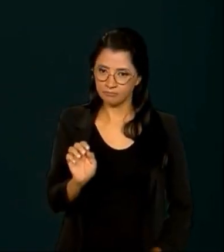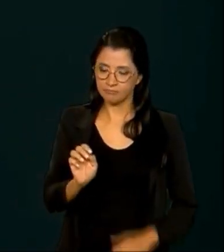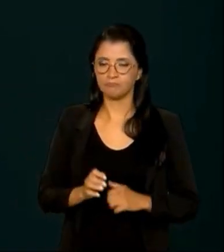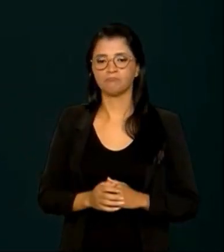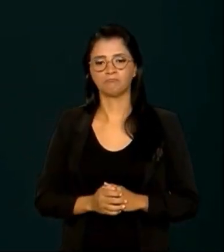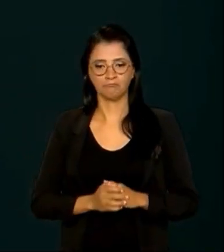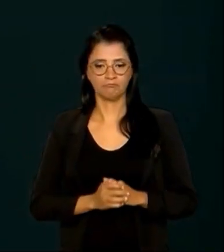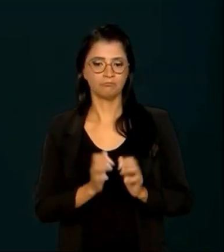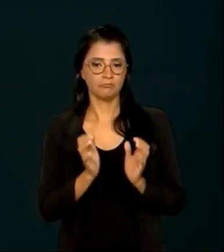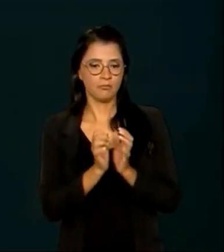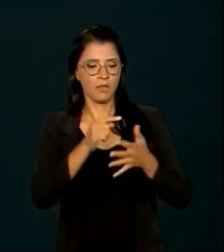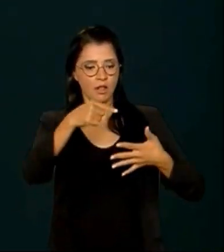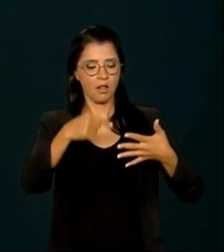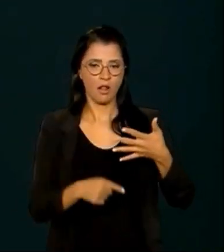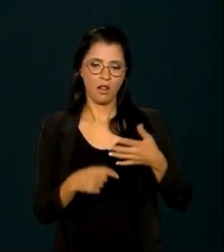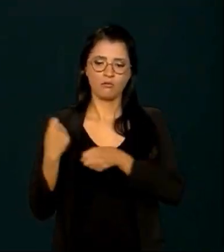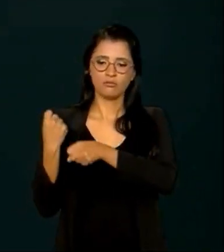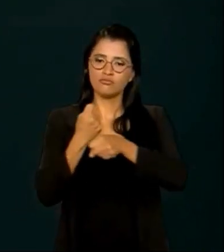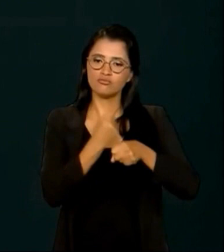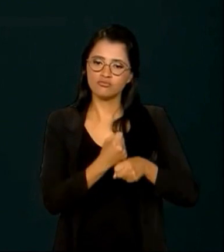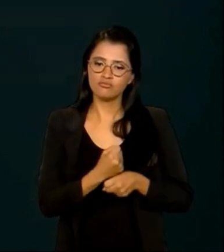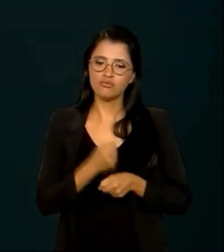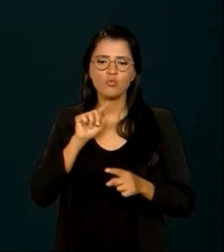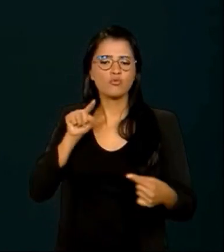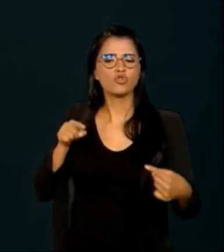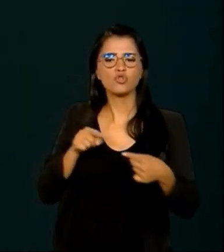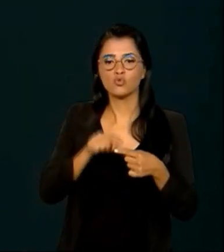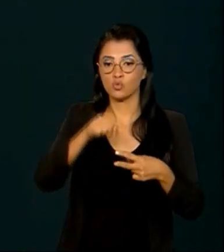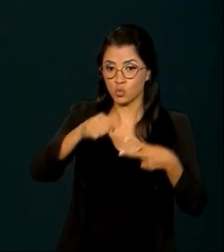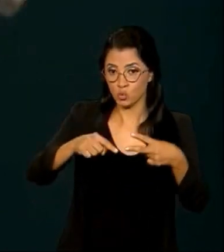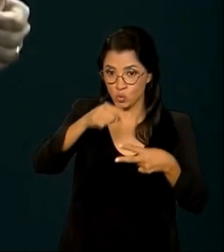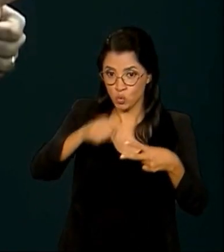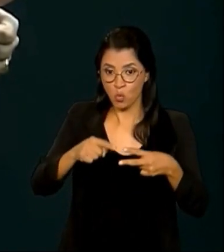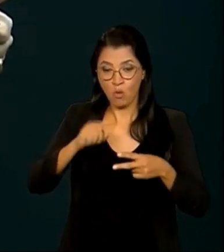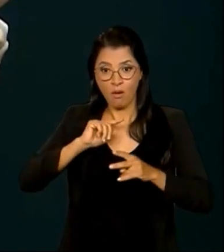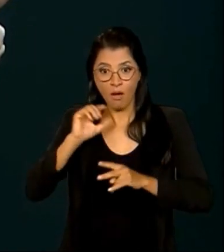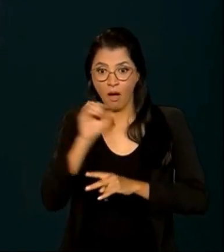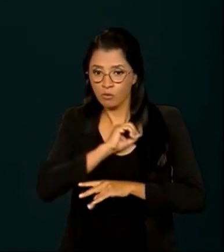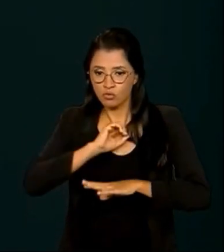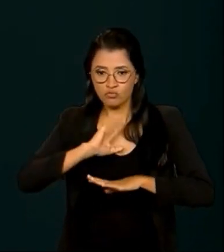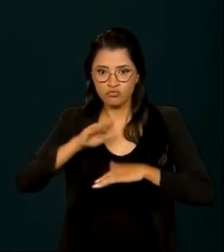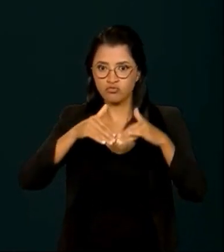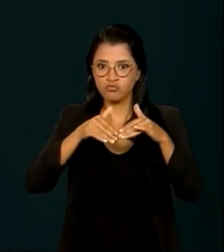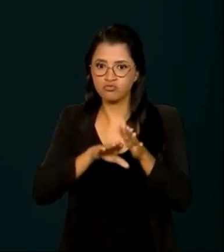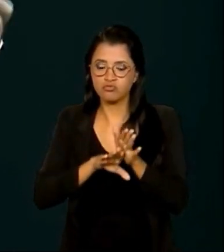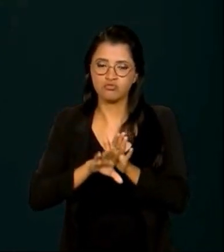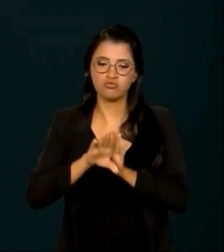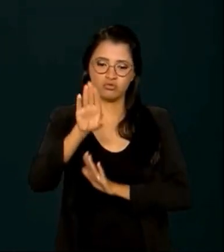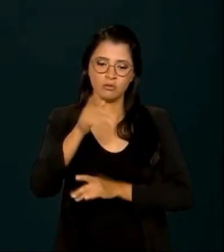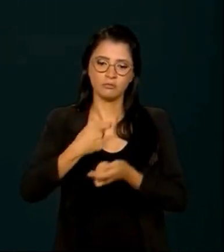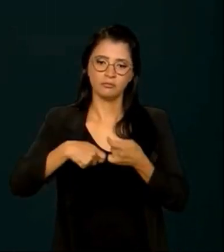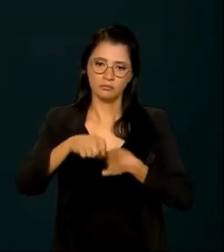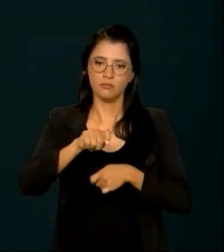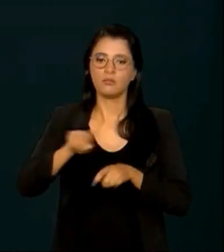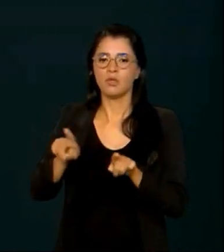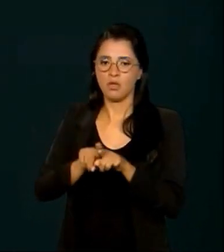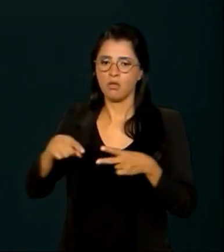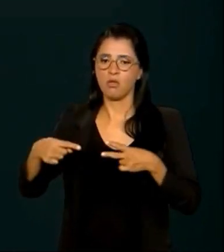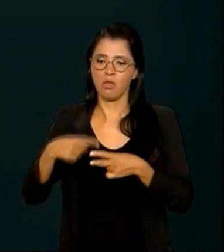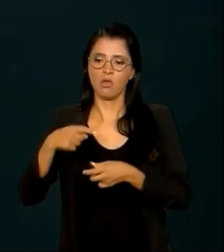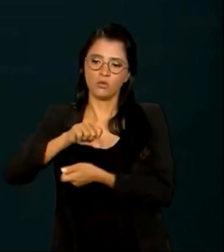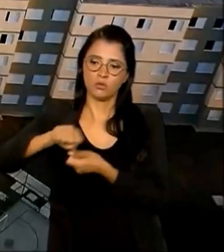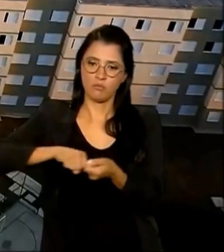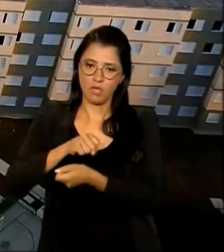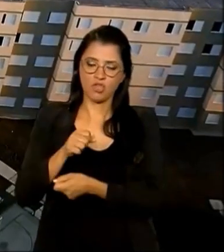pacote de obras arrojado divisa sobretudo duas coisas, acelerar o crescimento, por um lado, com sustentabilidade